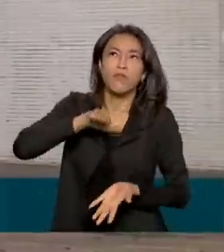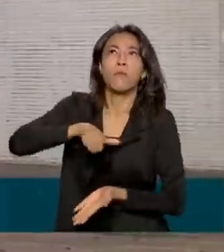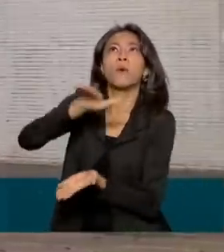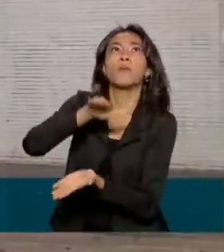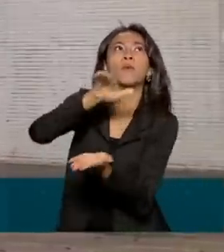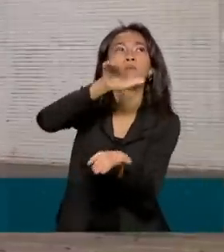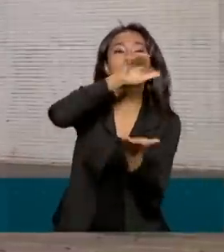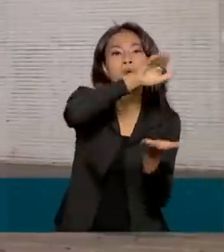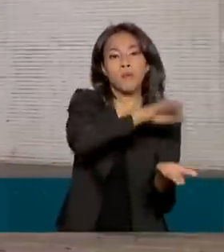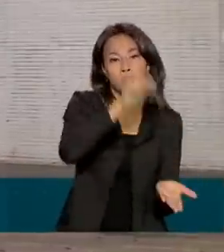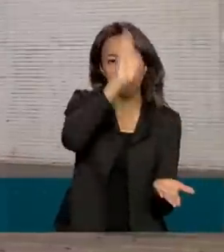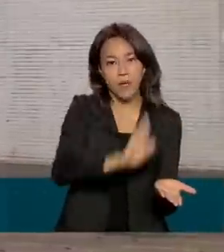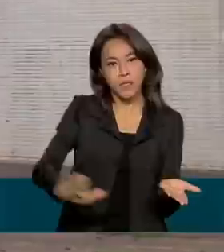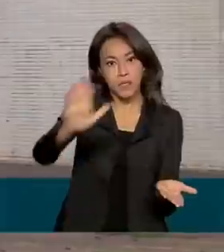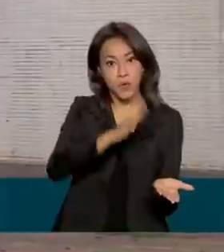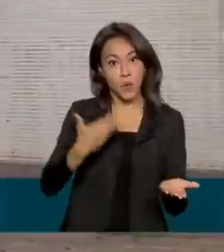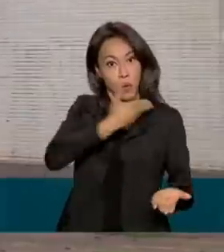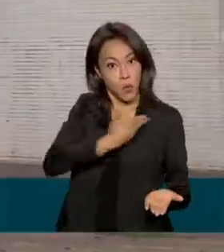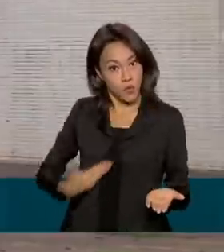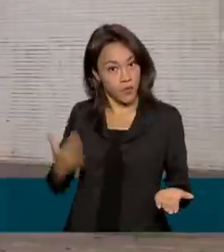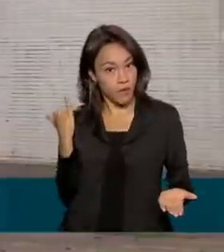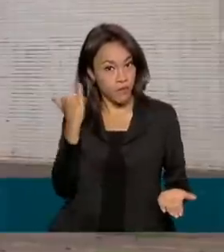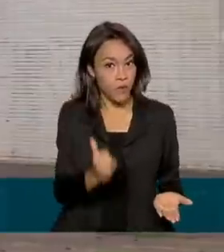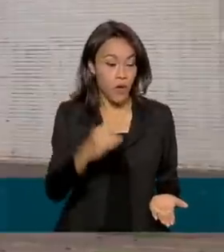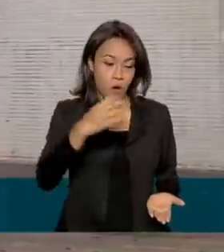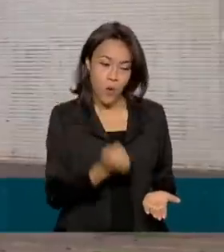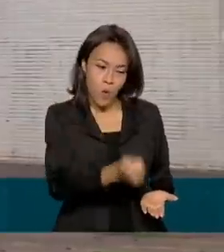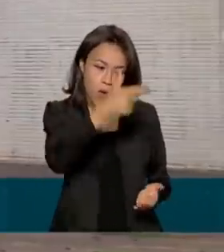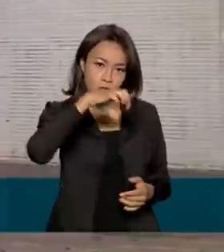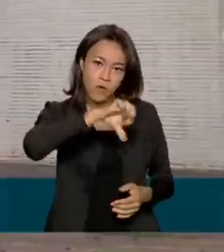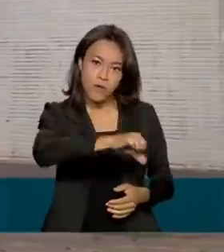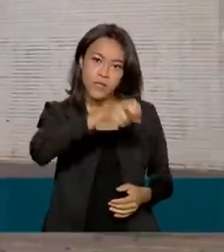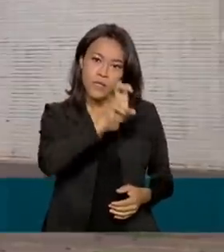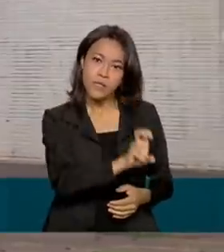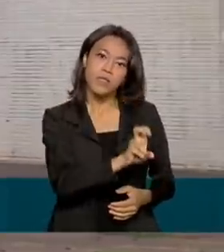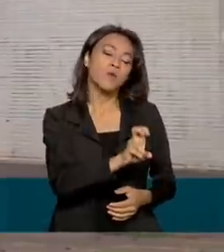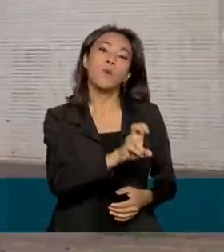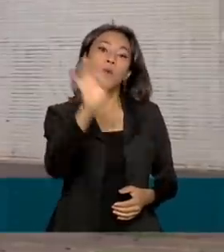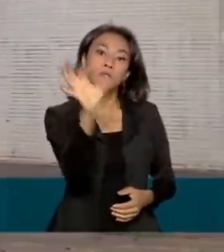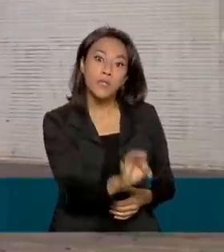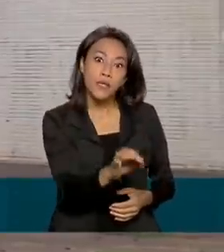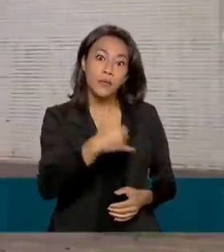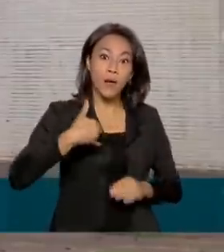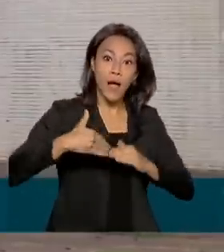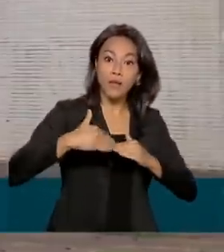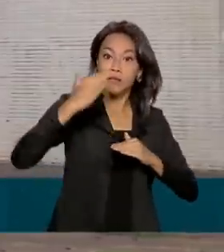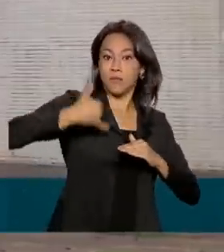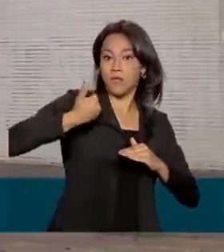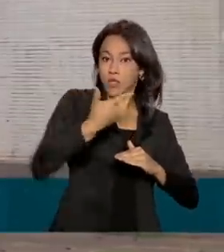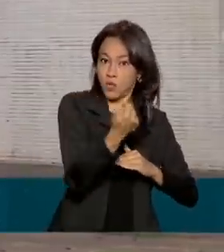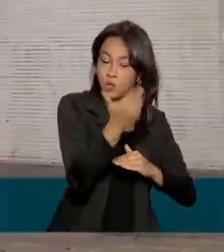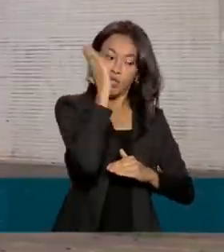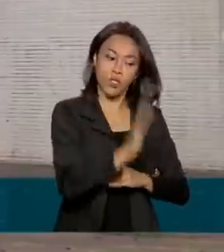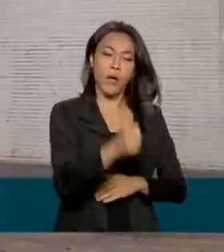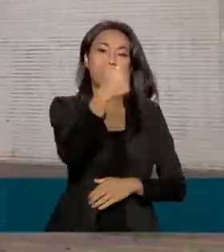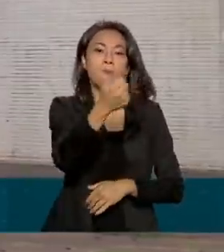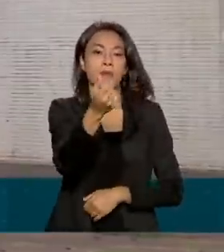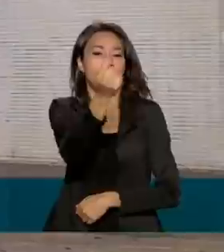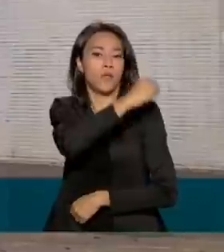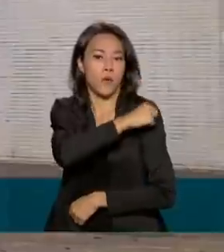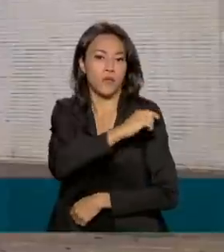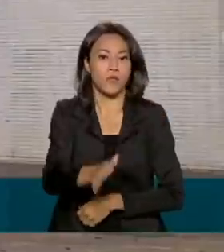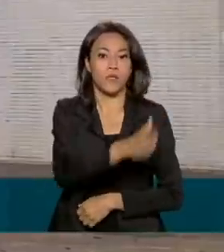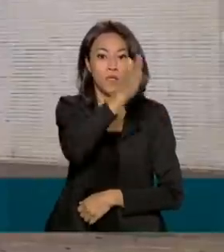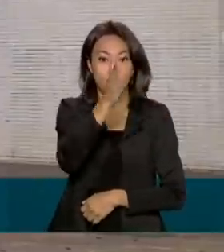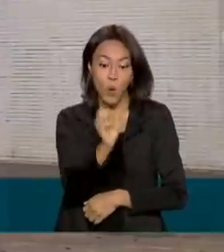governo, quase 92% do público-alvo acima de 12 anos já tomou a primeira dose. Cerca de 85%